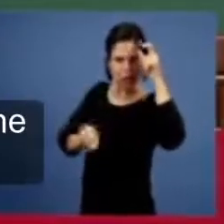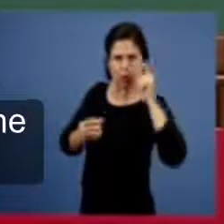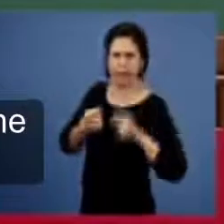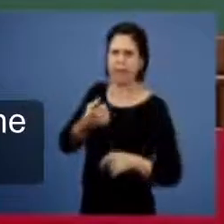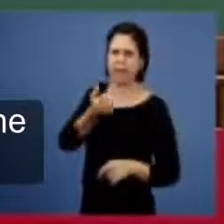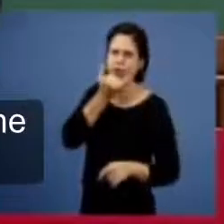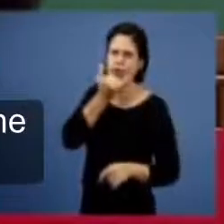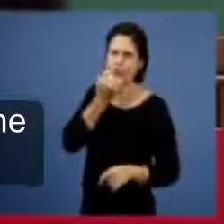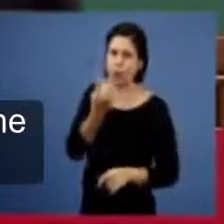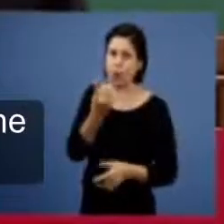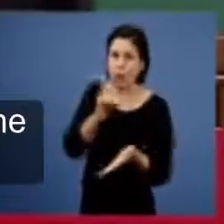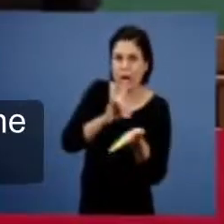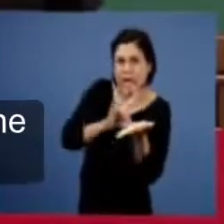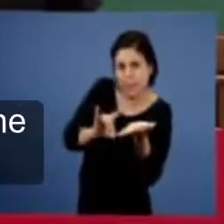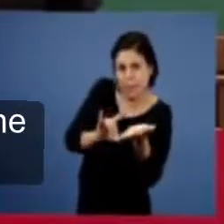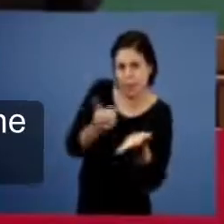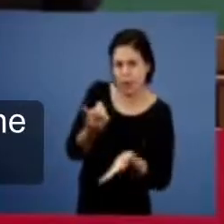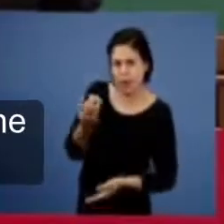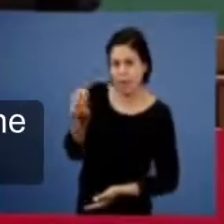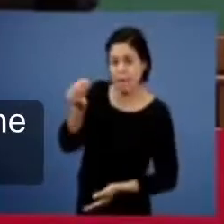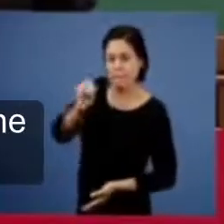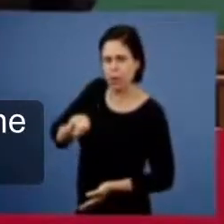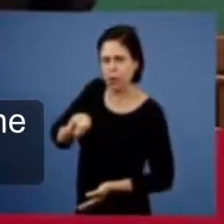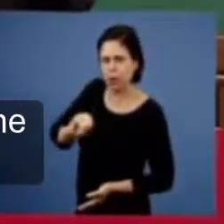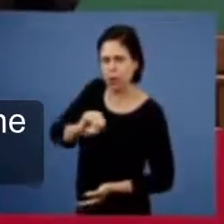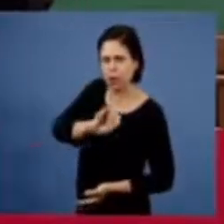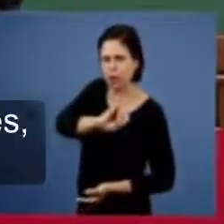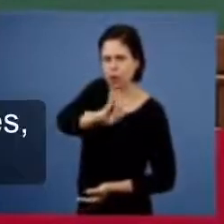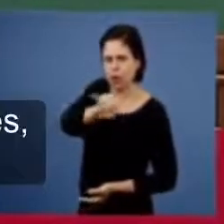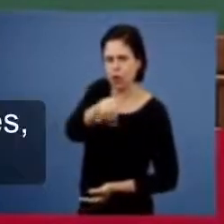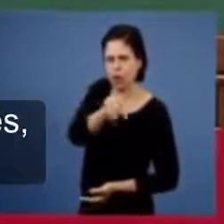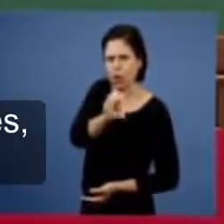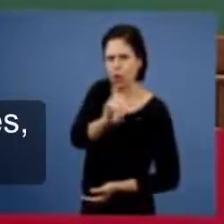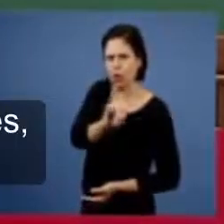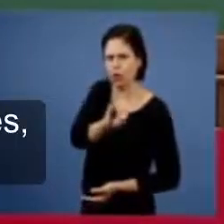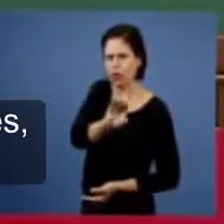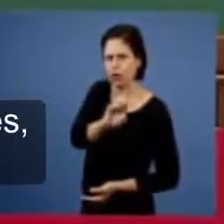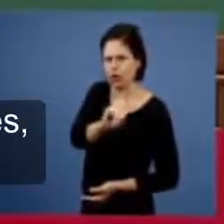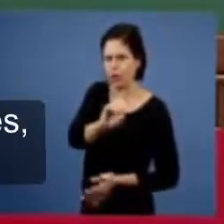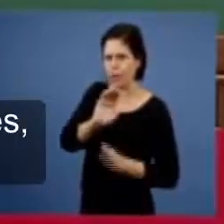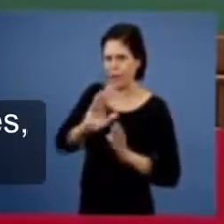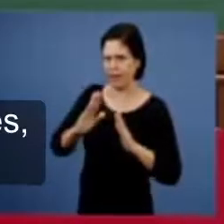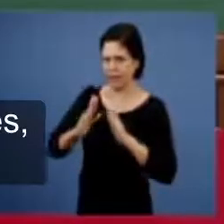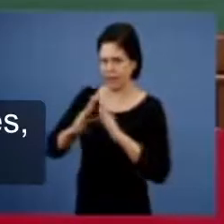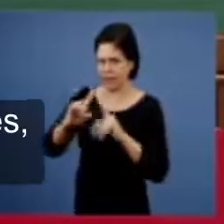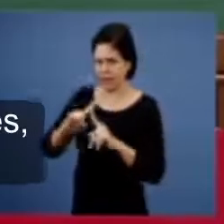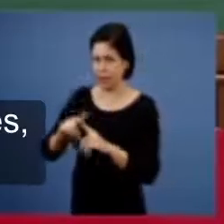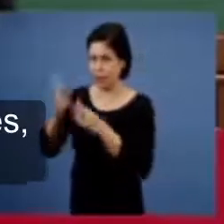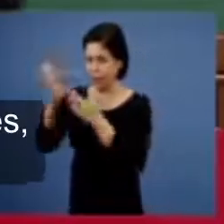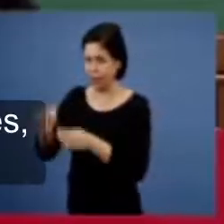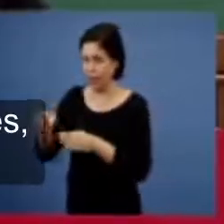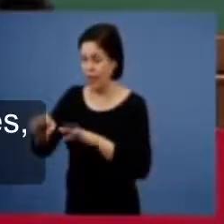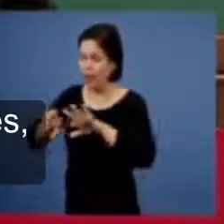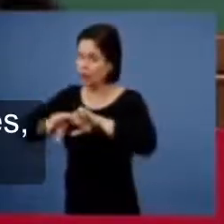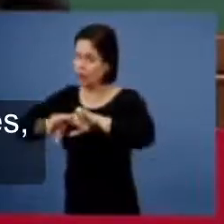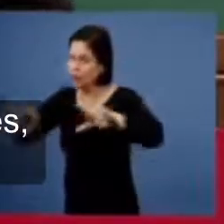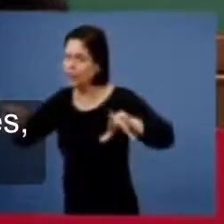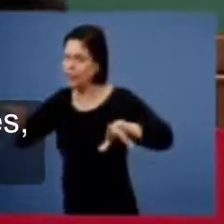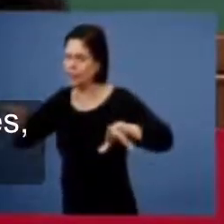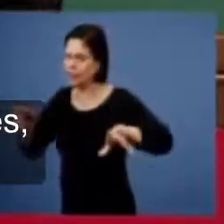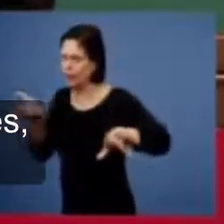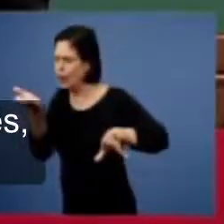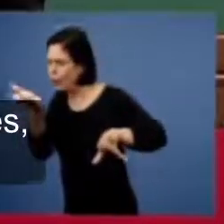nós temos a diferença, igreja fiel é aquela que faz a diferença entre trigo e joio, trigo